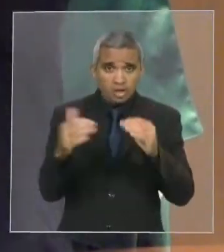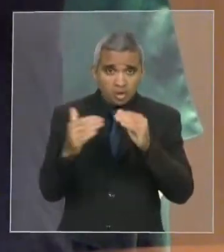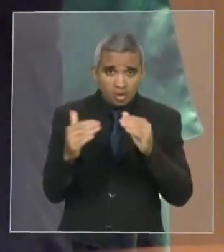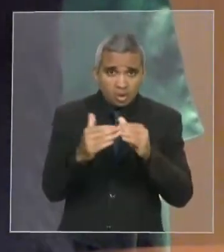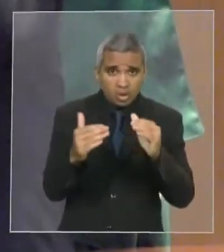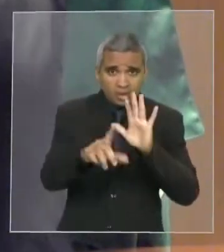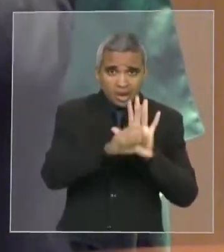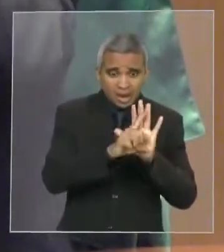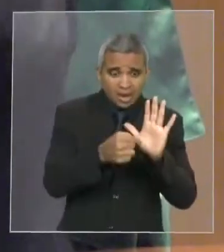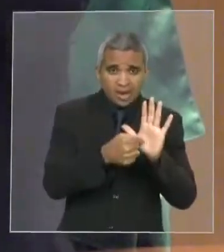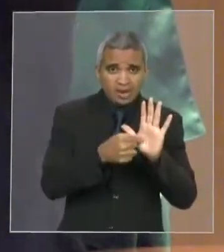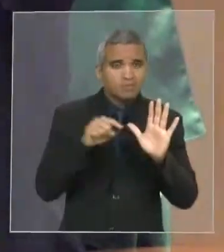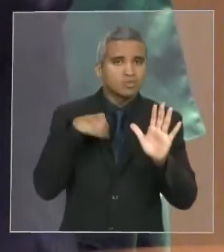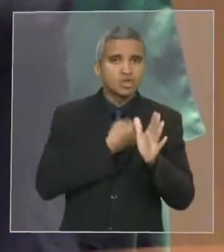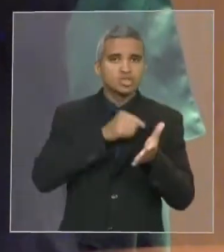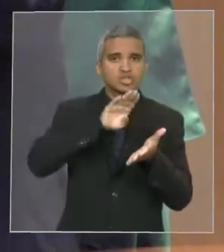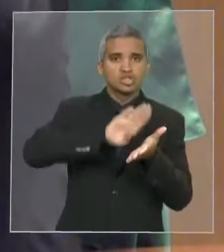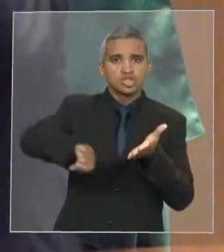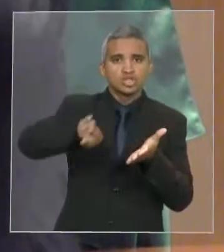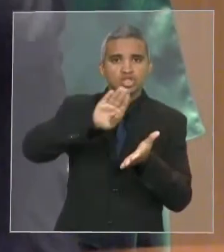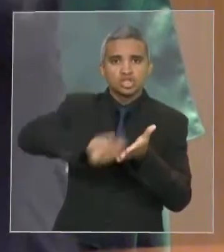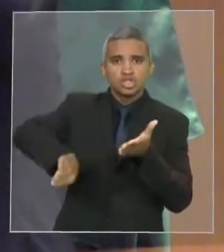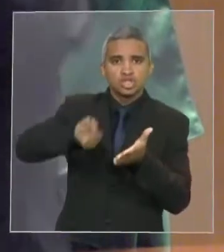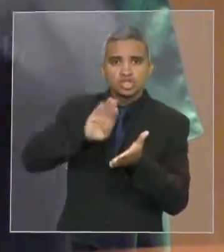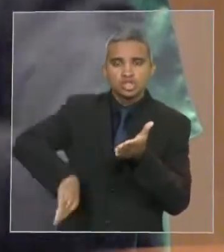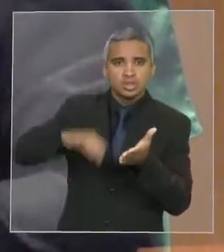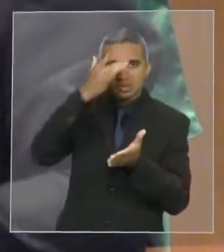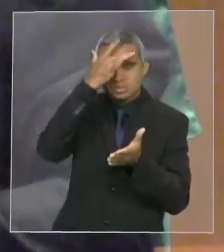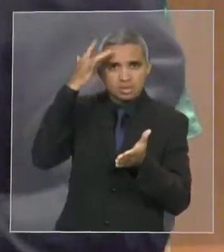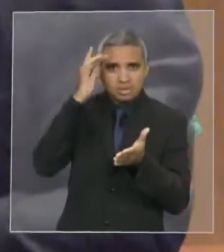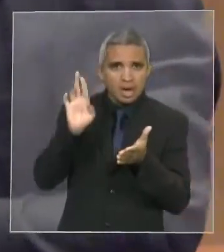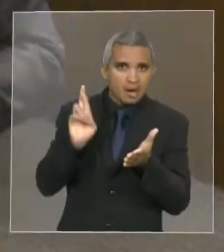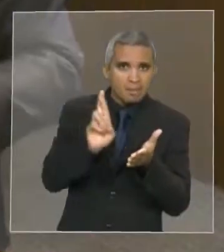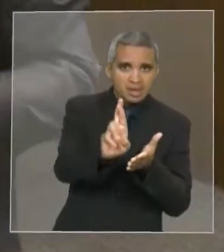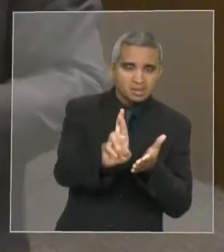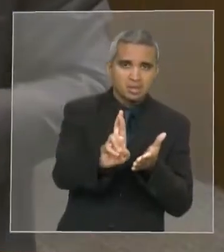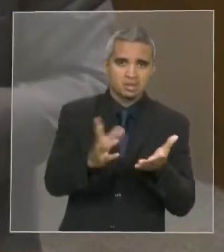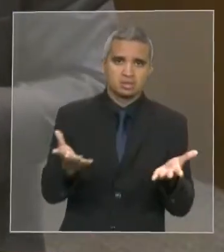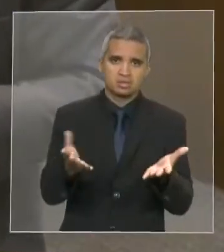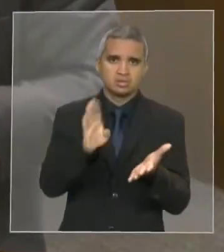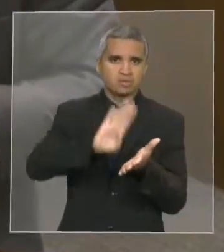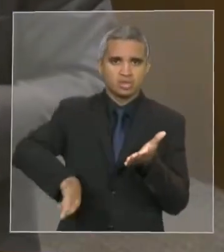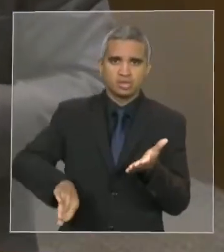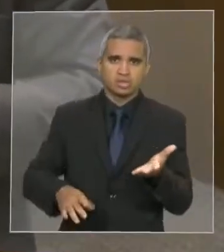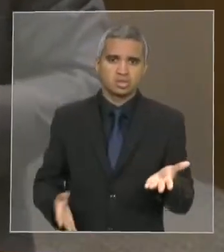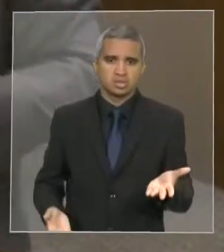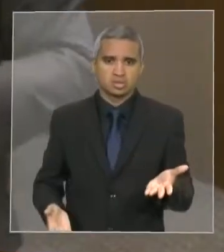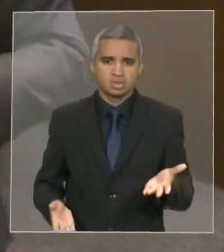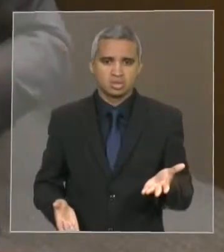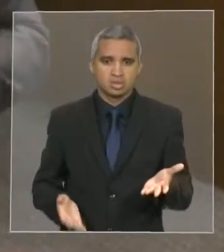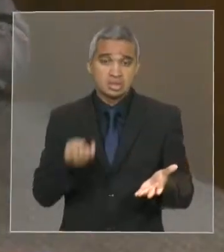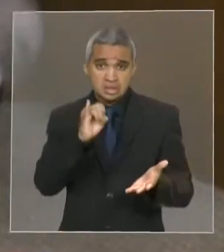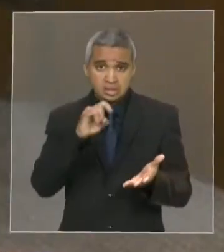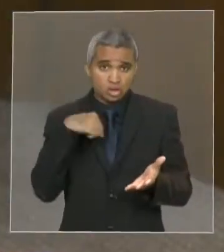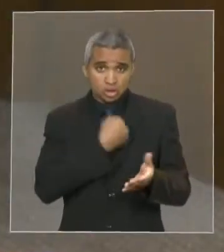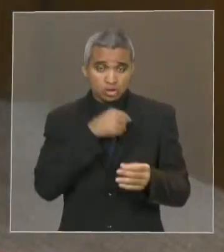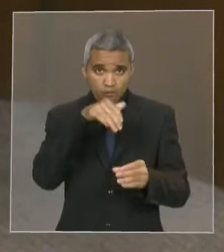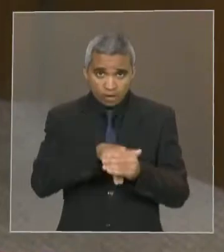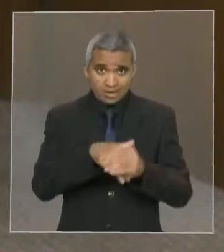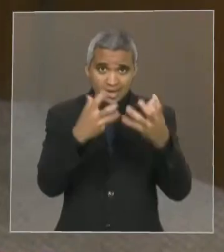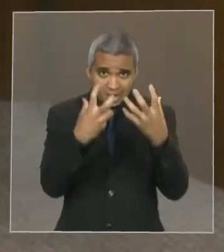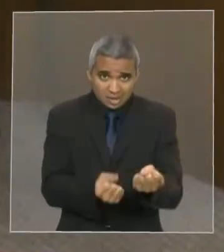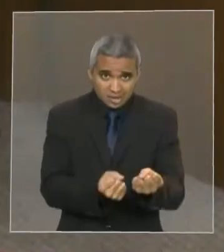dessa lei do esporte que tira os representantes populares do conselho. é isso que nós vamos fazer logo mais, se nós